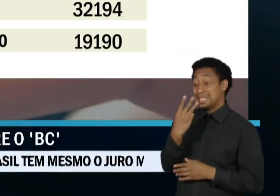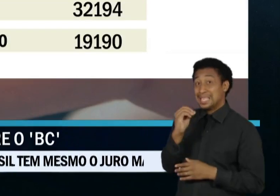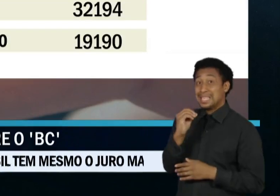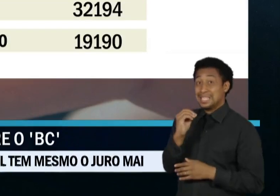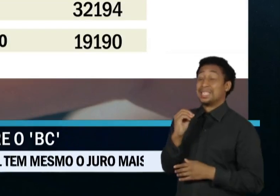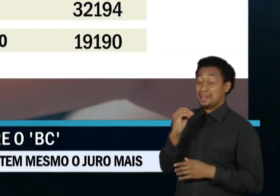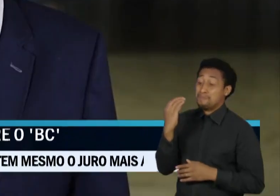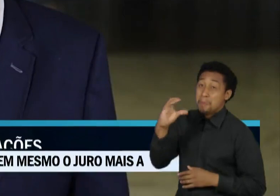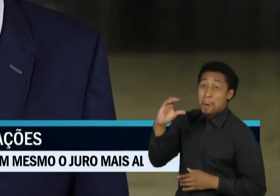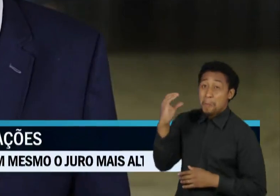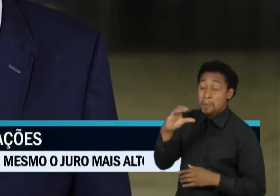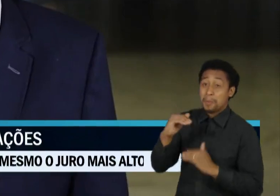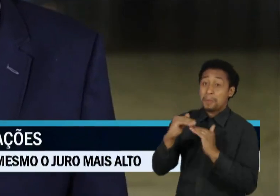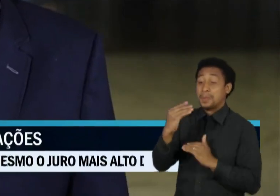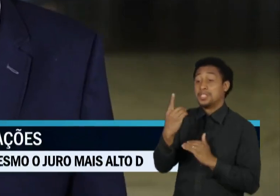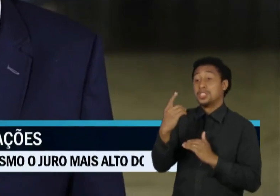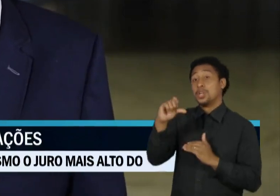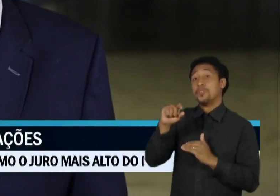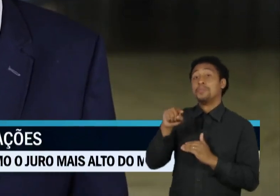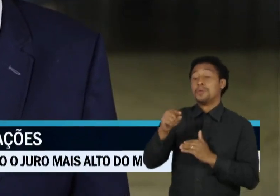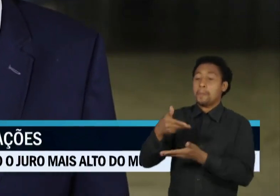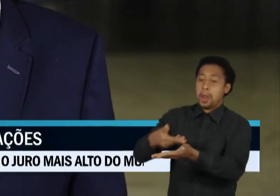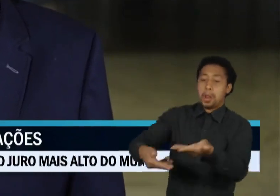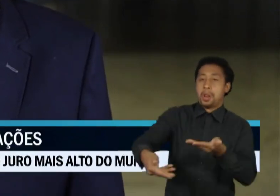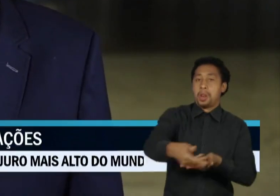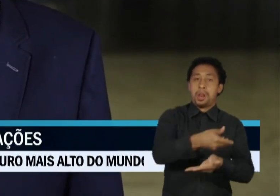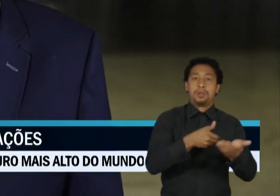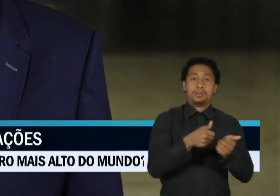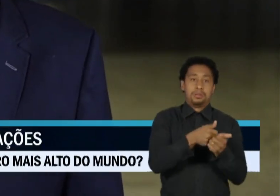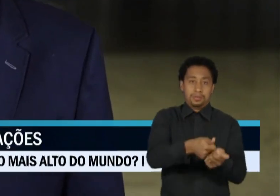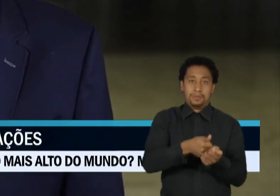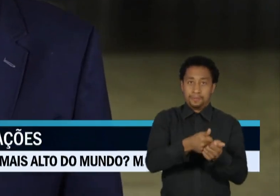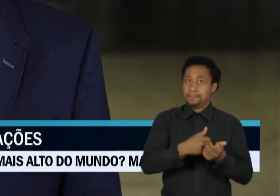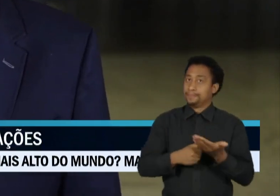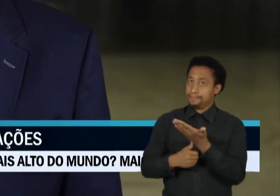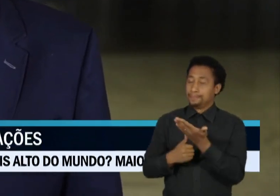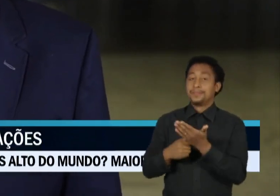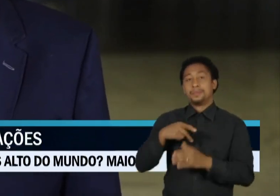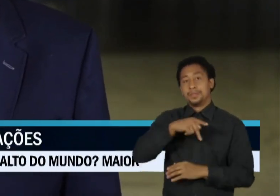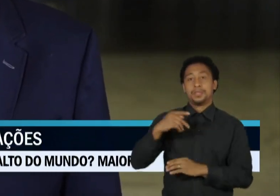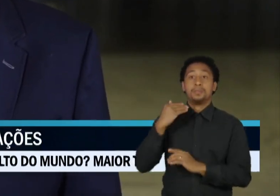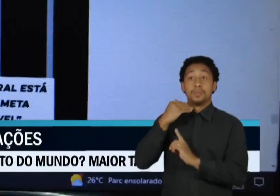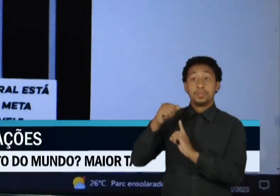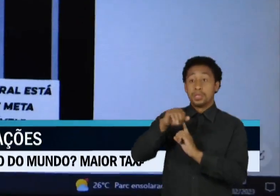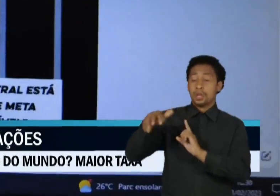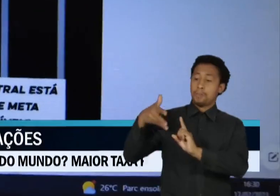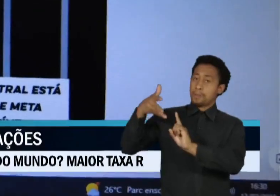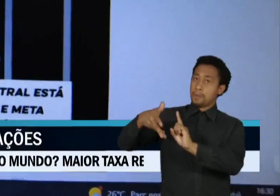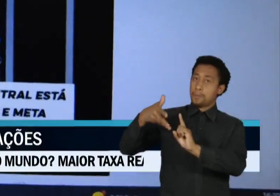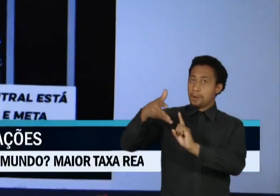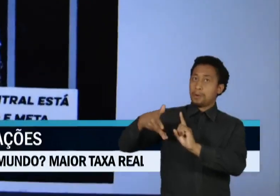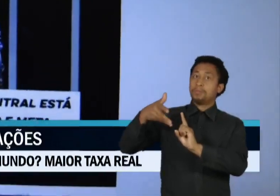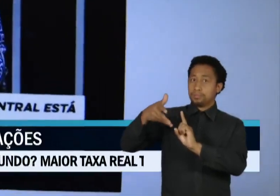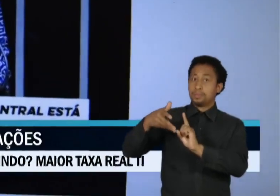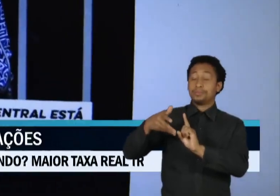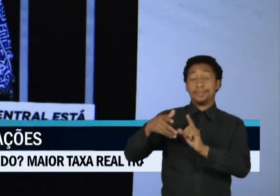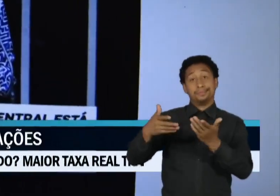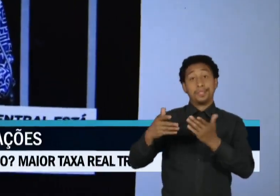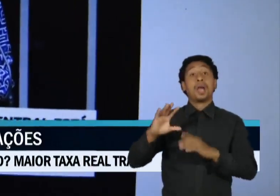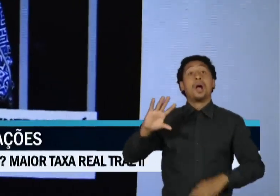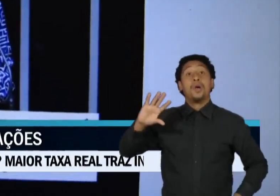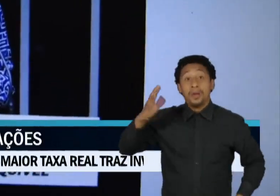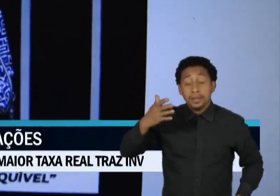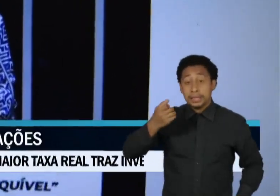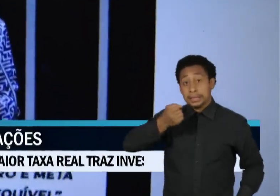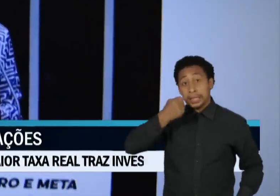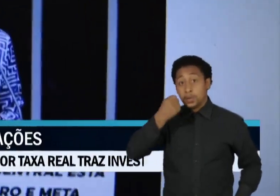200 interações. As críticas ao presidente do Banco Central, Roberto Campos Neto, ganham destaque entre as postagens feitas por senadores e